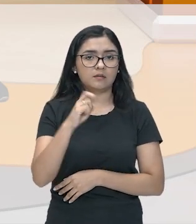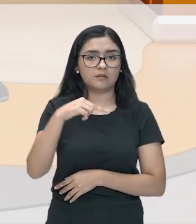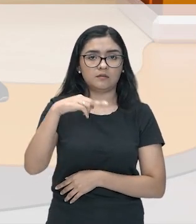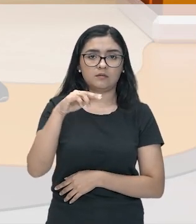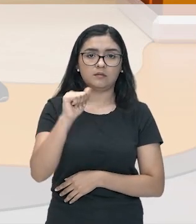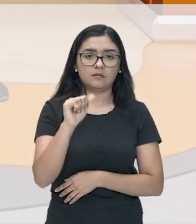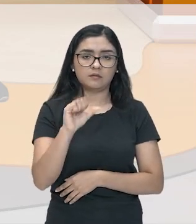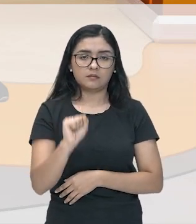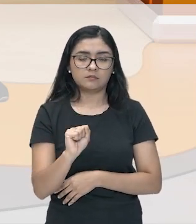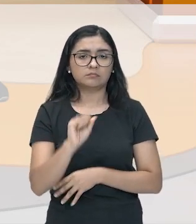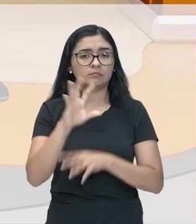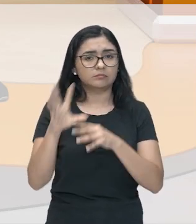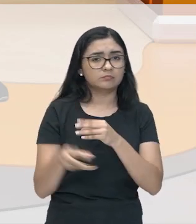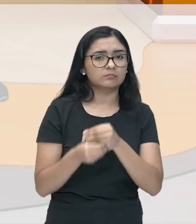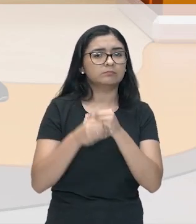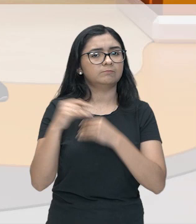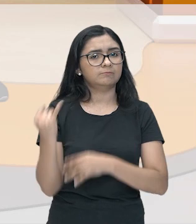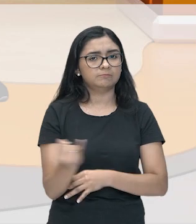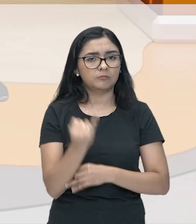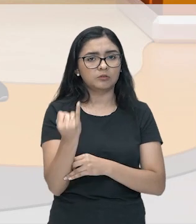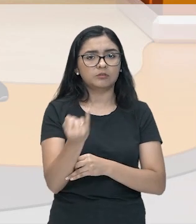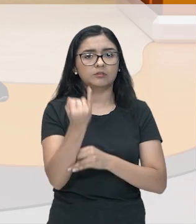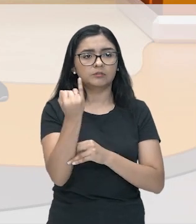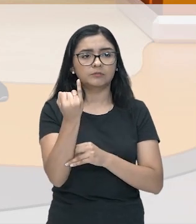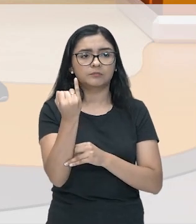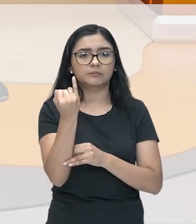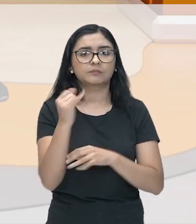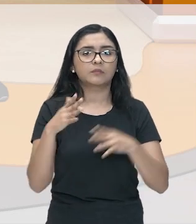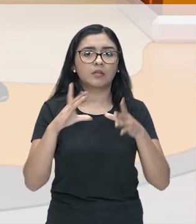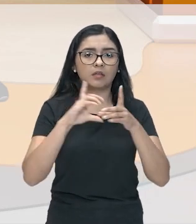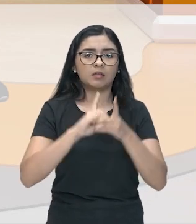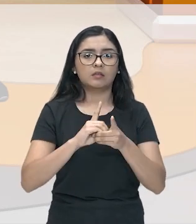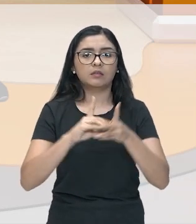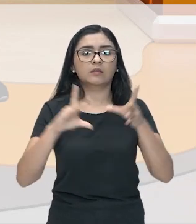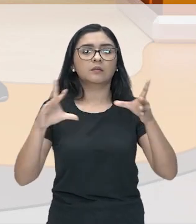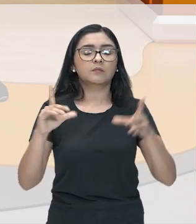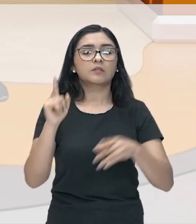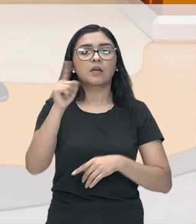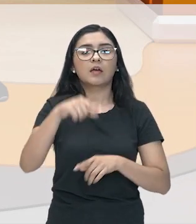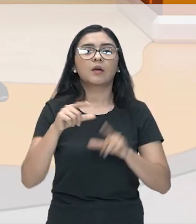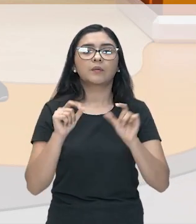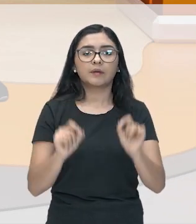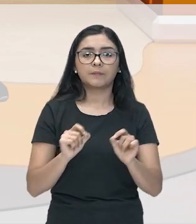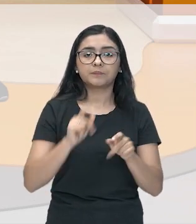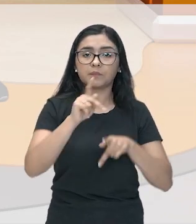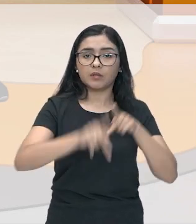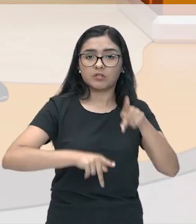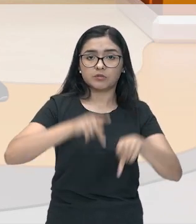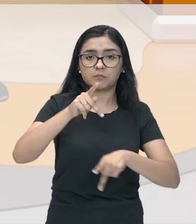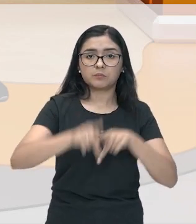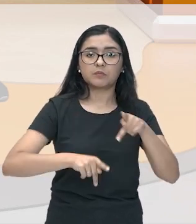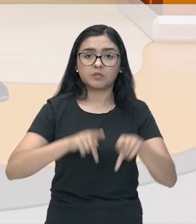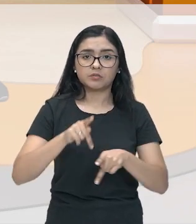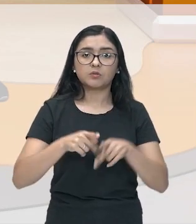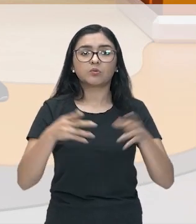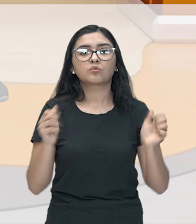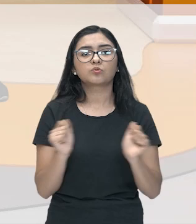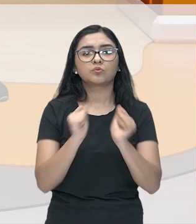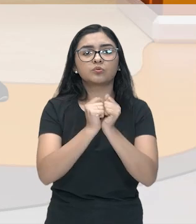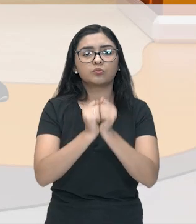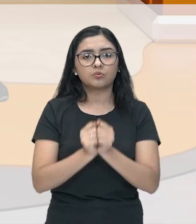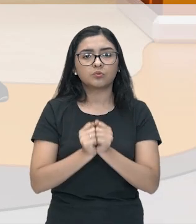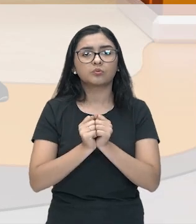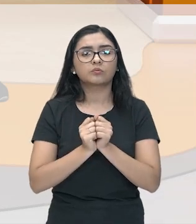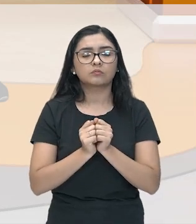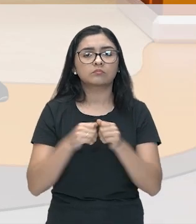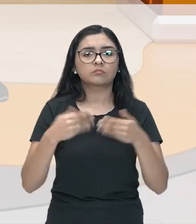das mais significativas. Democracia é quando as pessoas decidem juntas o que é